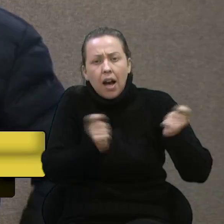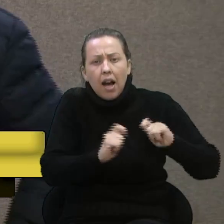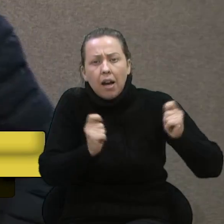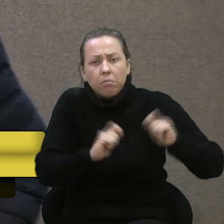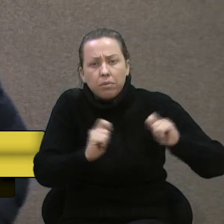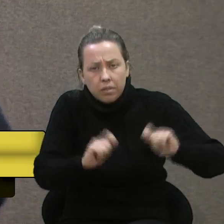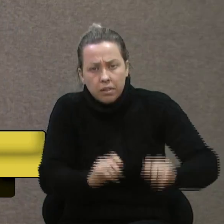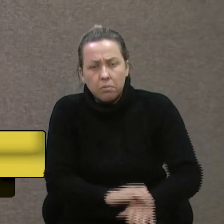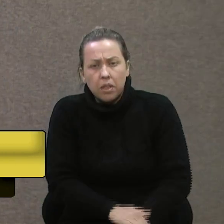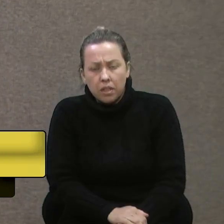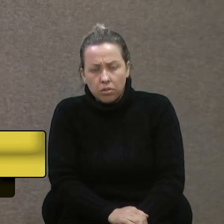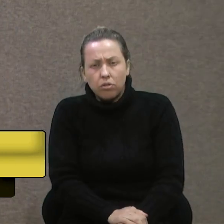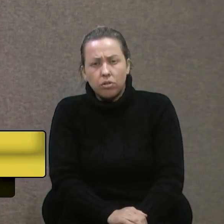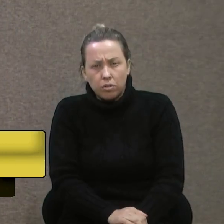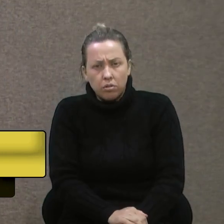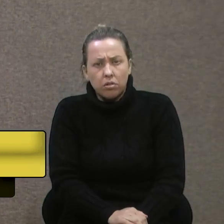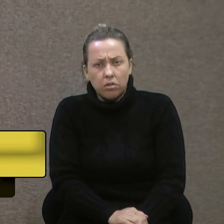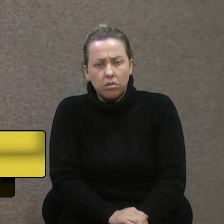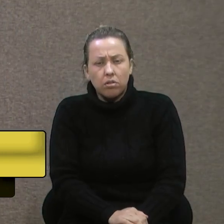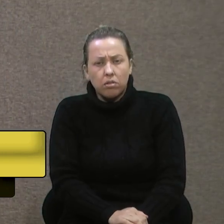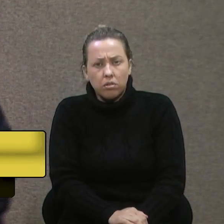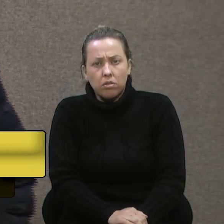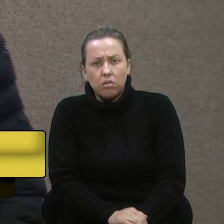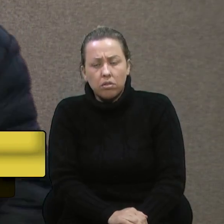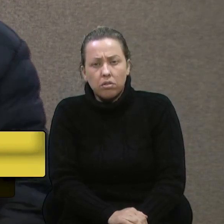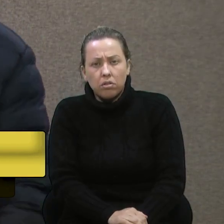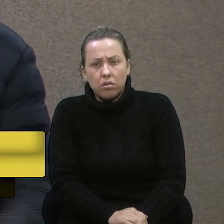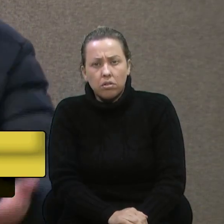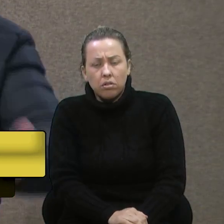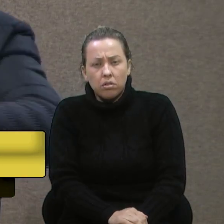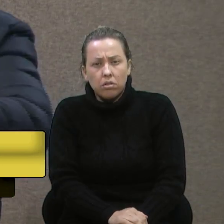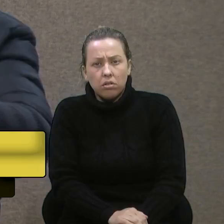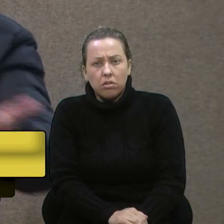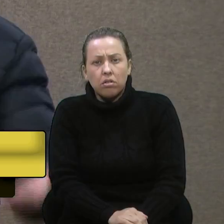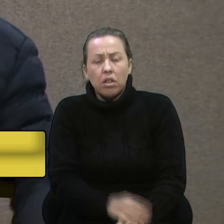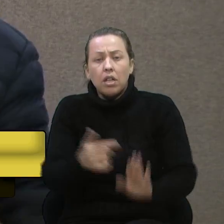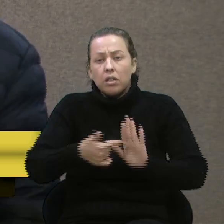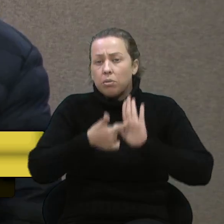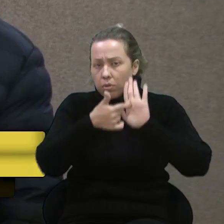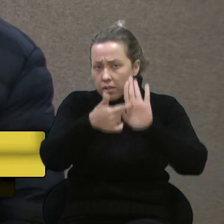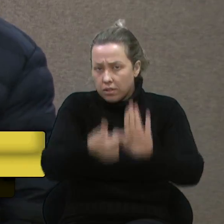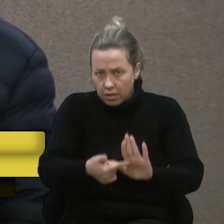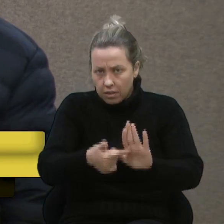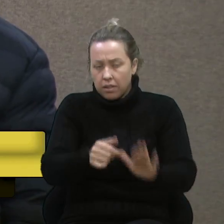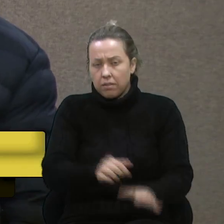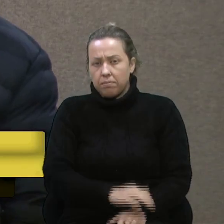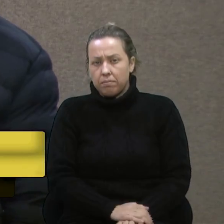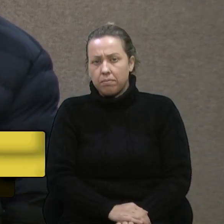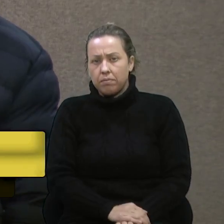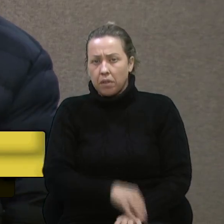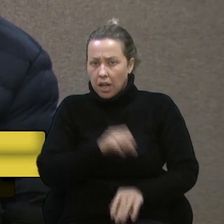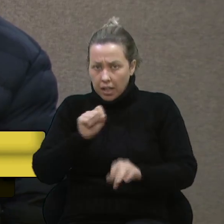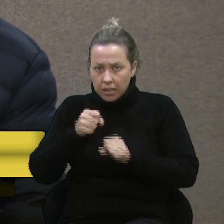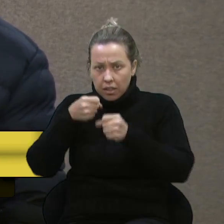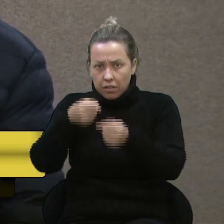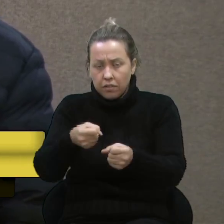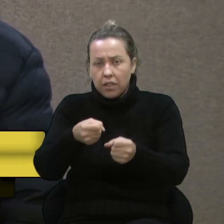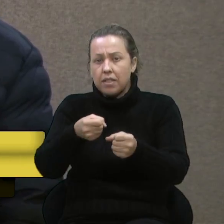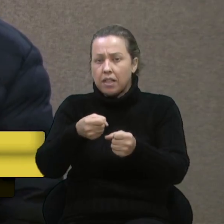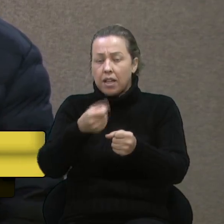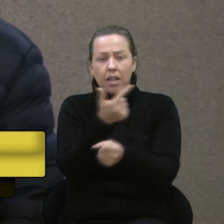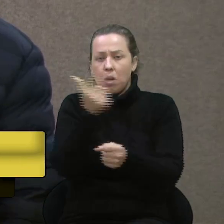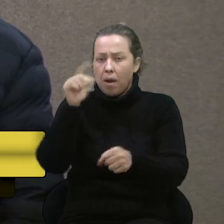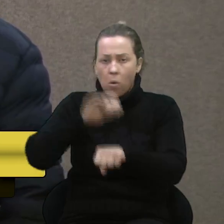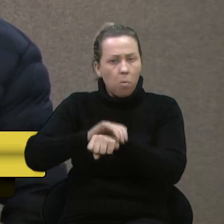poder mostrar na sua defesa a sua inocência